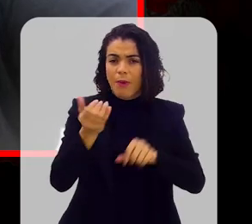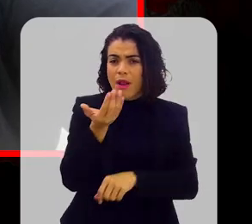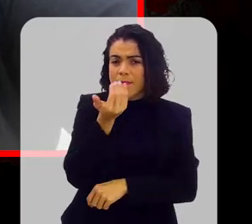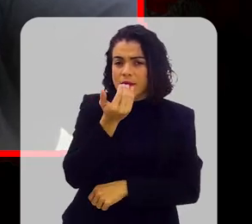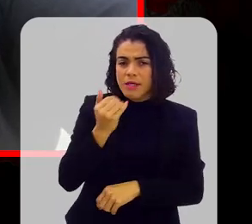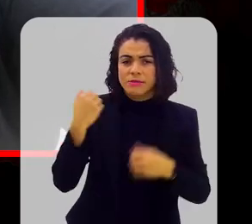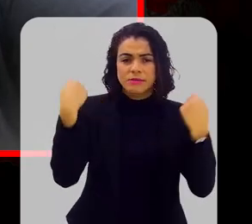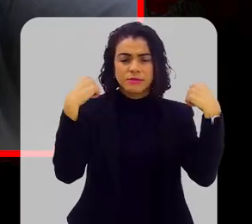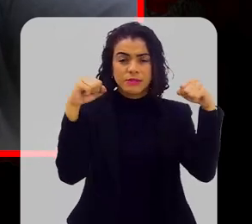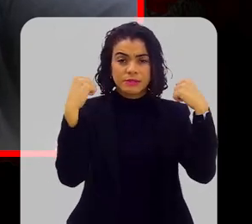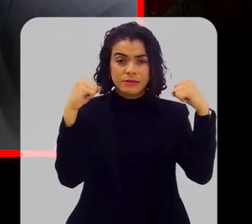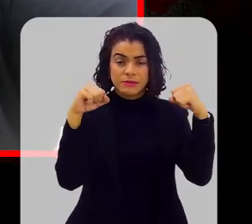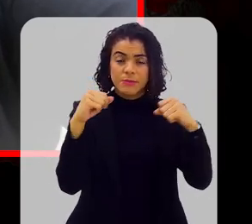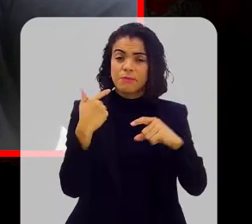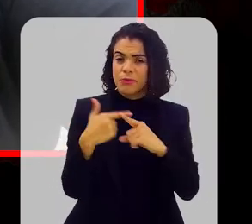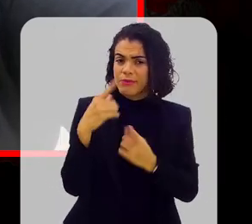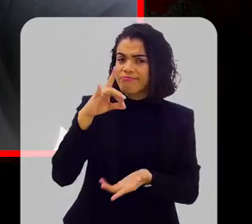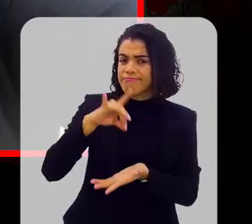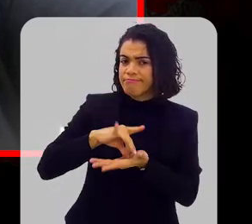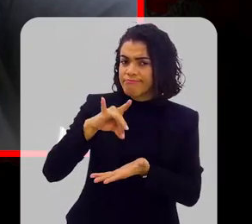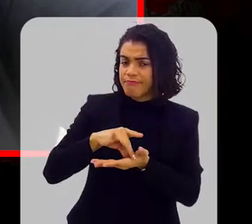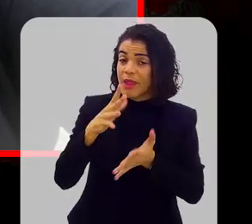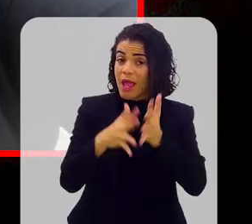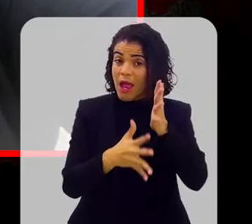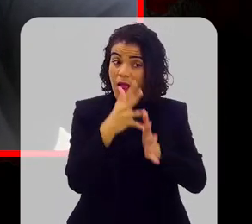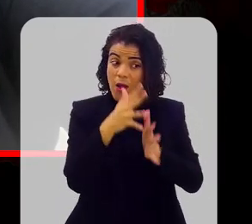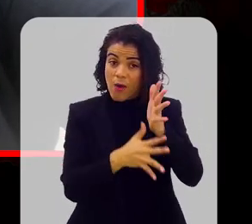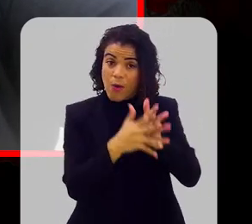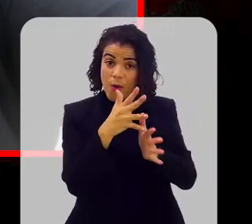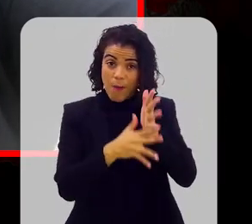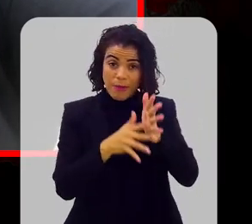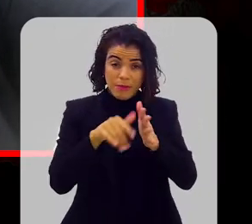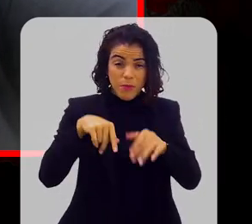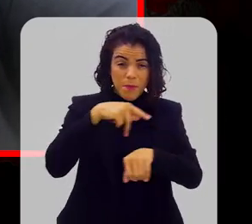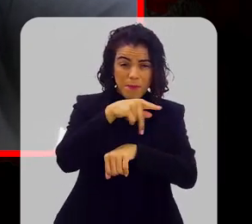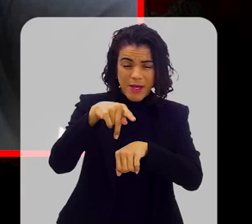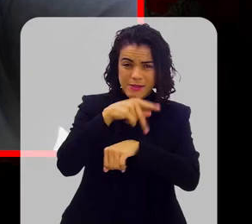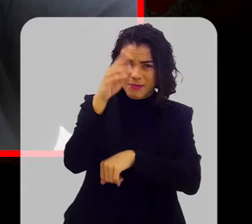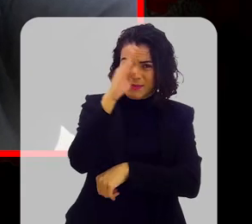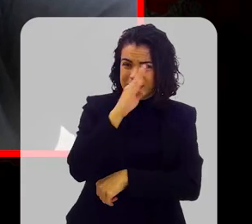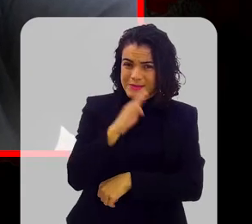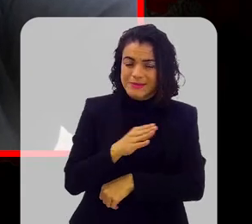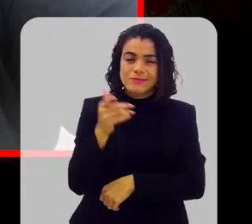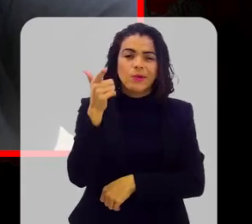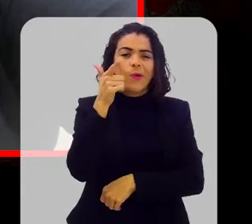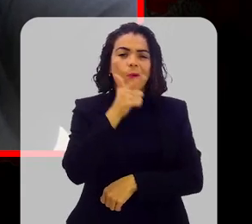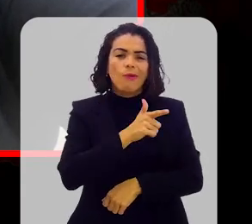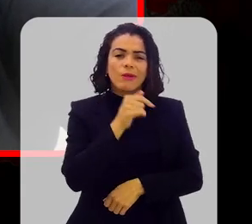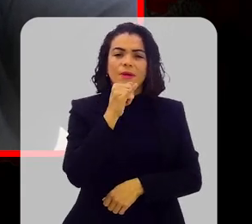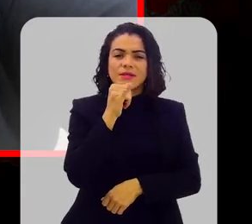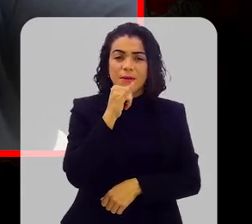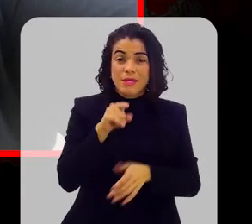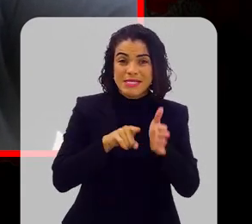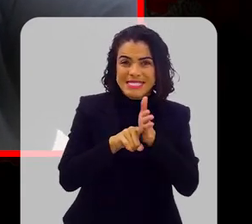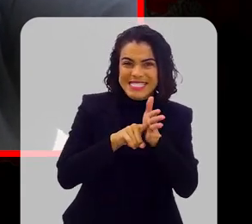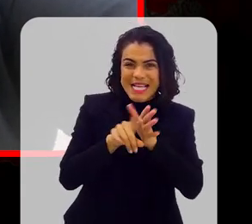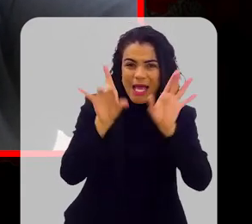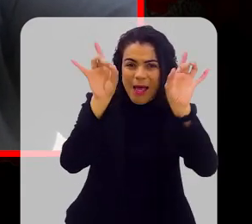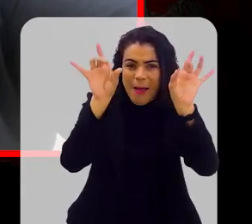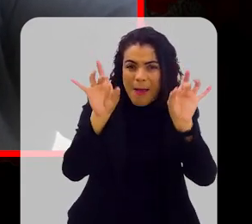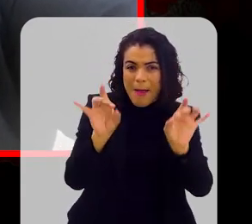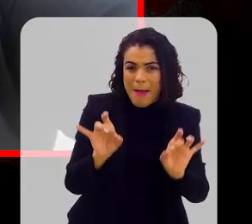à dieta, à atividade física, porque realmente, complexidade para um país como o Brasil, de você ter uma rede, por exemplo, para fazer